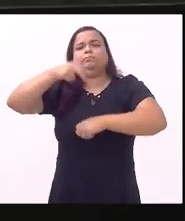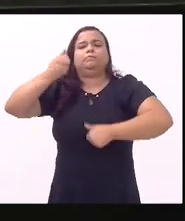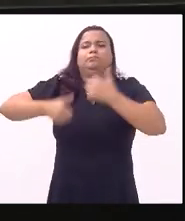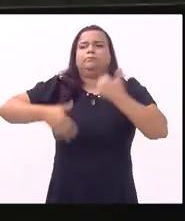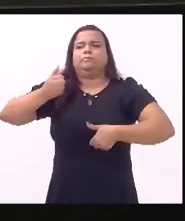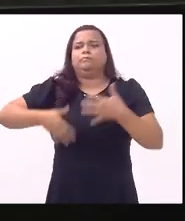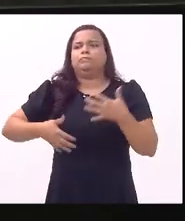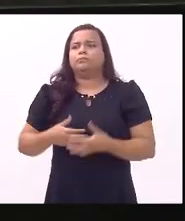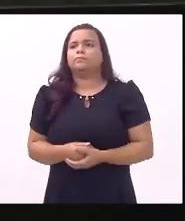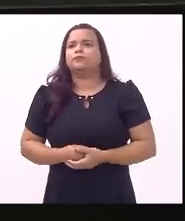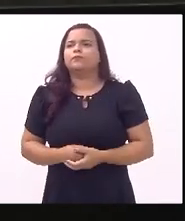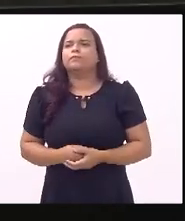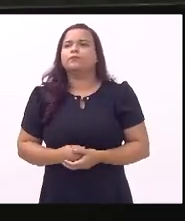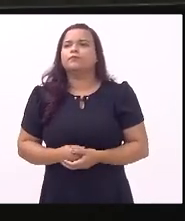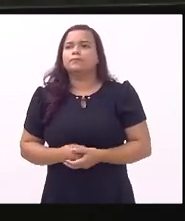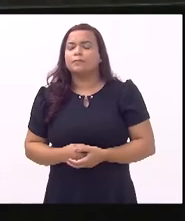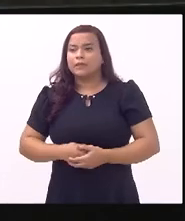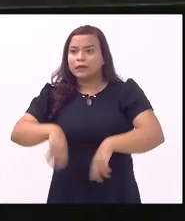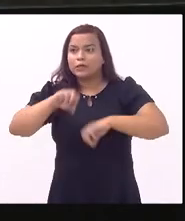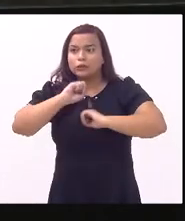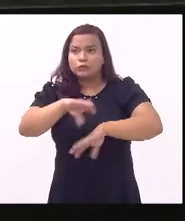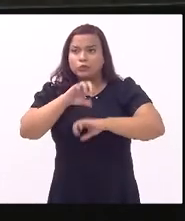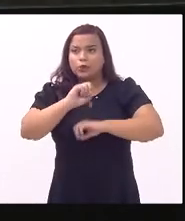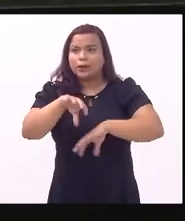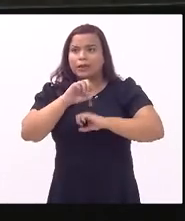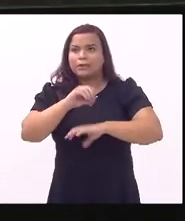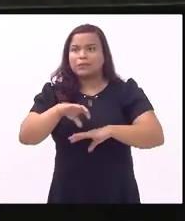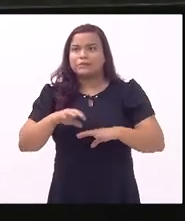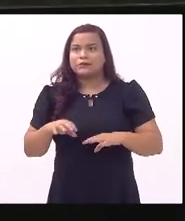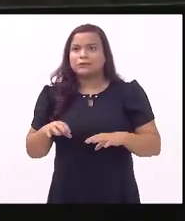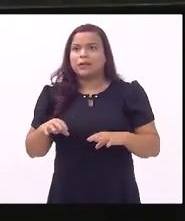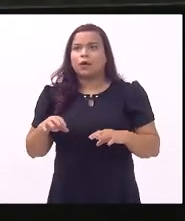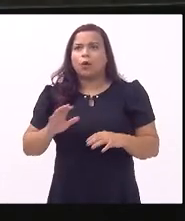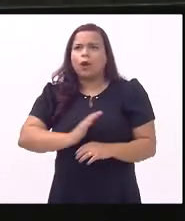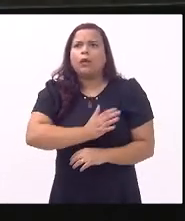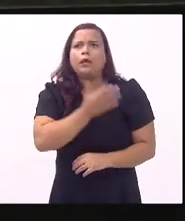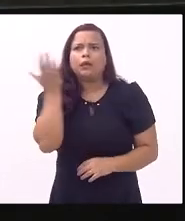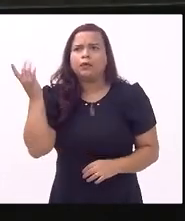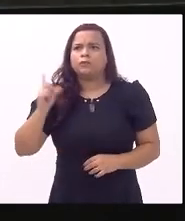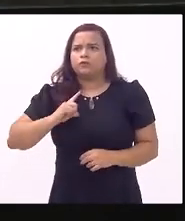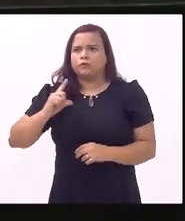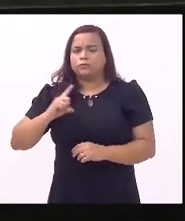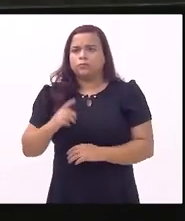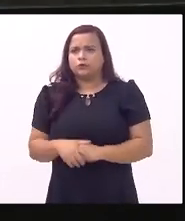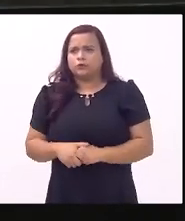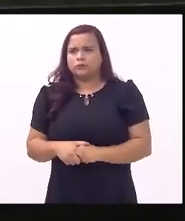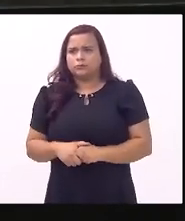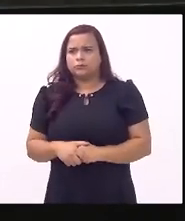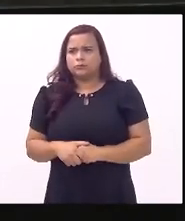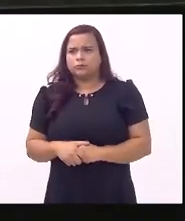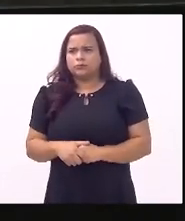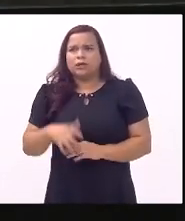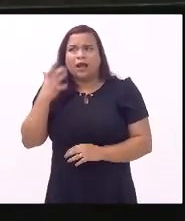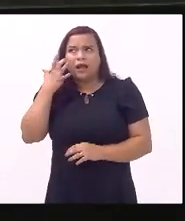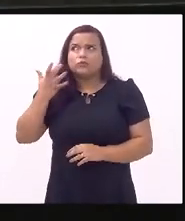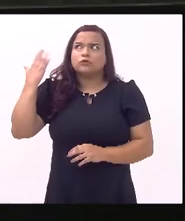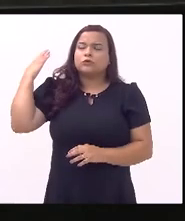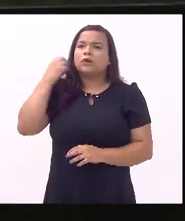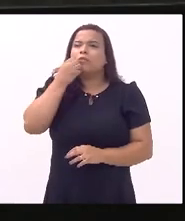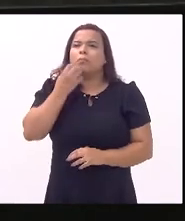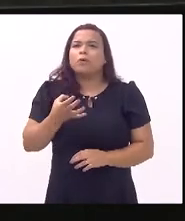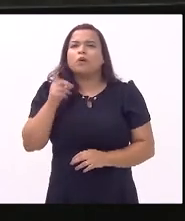a nossa educação está horrível o bom devia ser ou deve ser